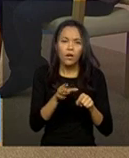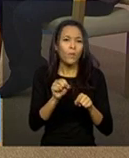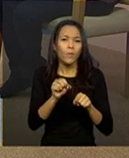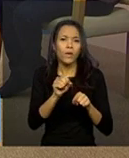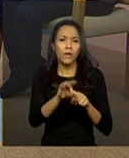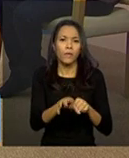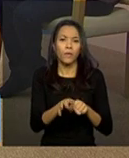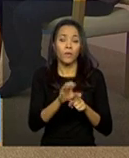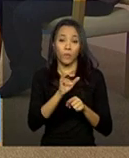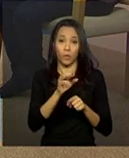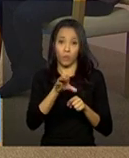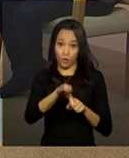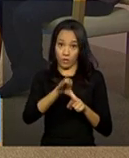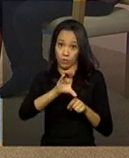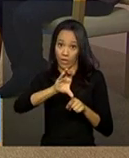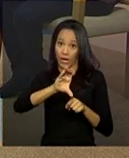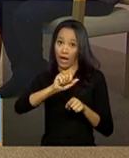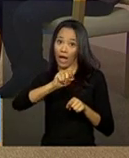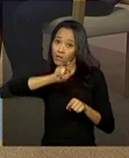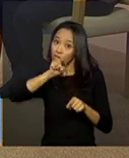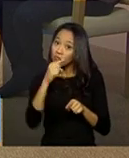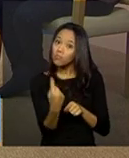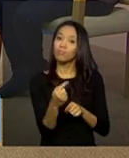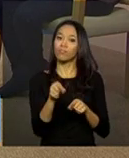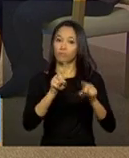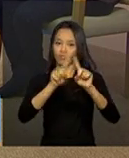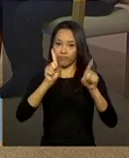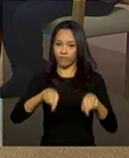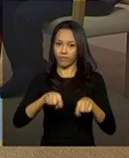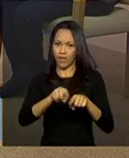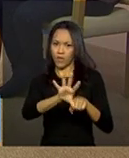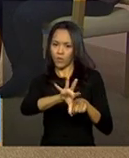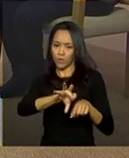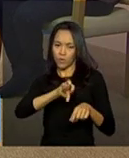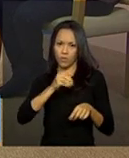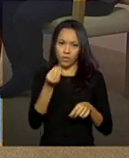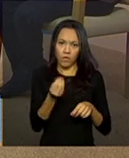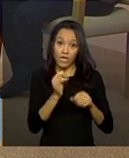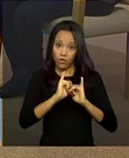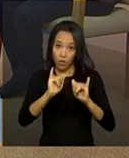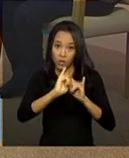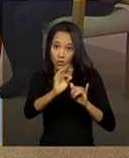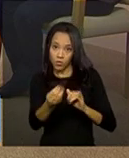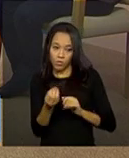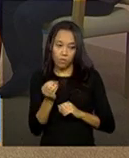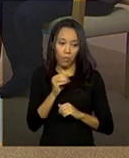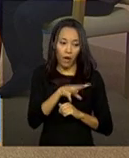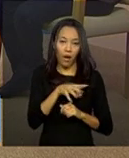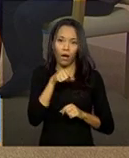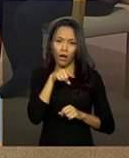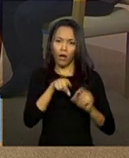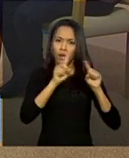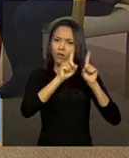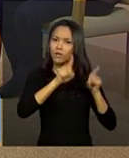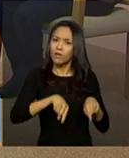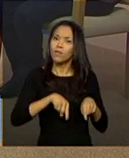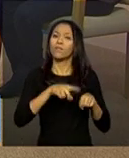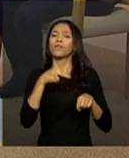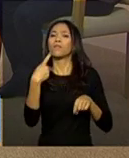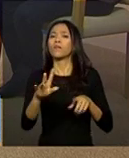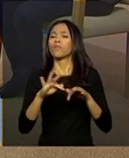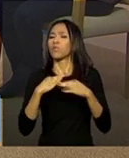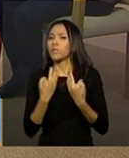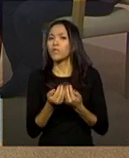o cadastro do cadastro único é migrado para o prontuário. Informações da família, informação da composição